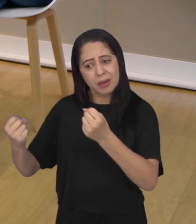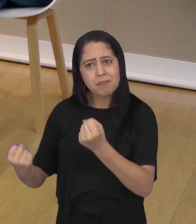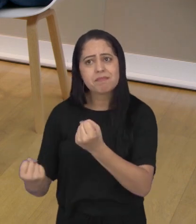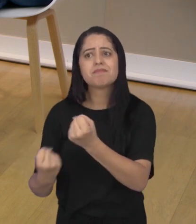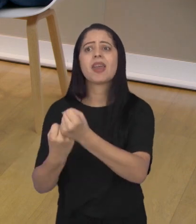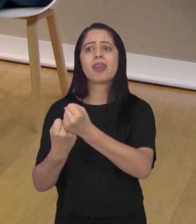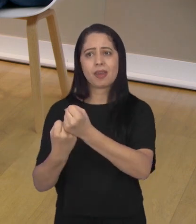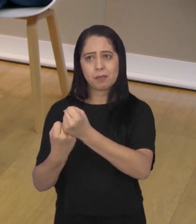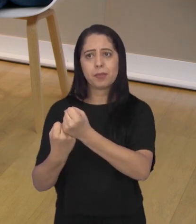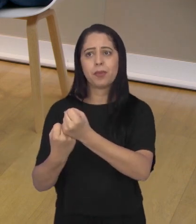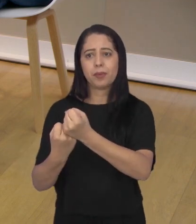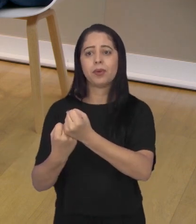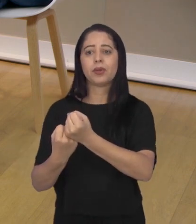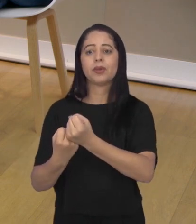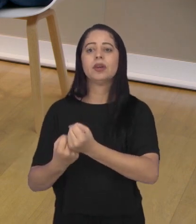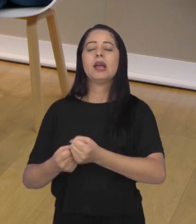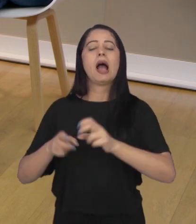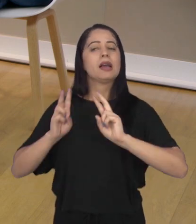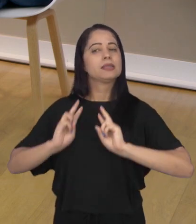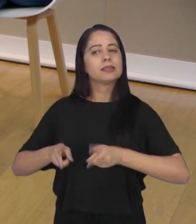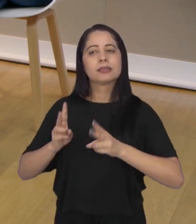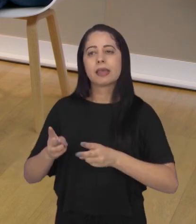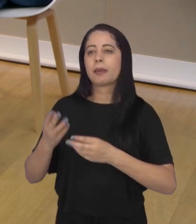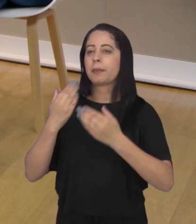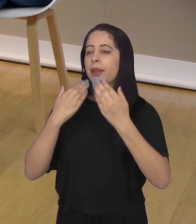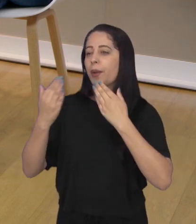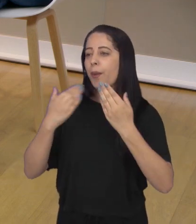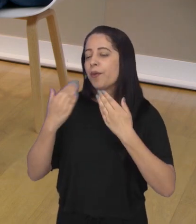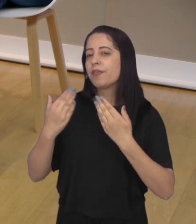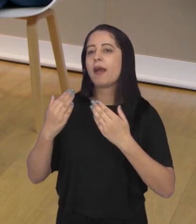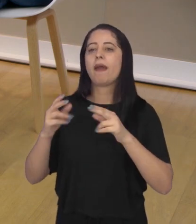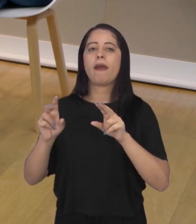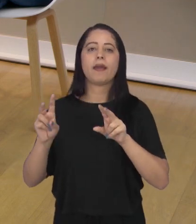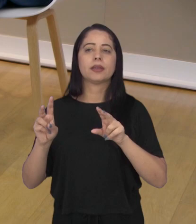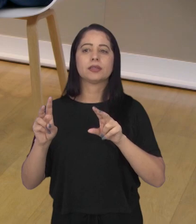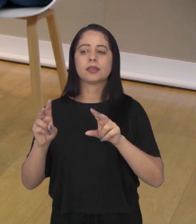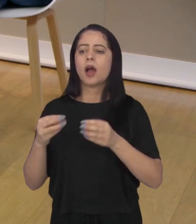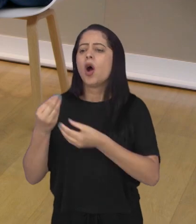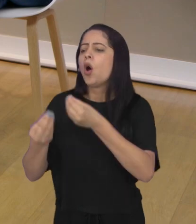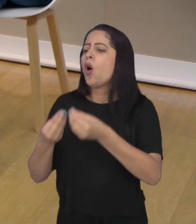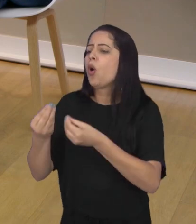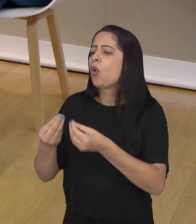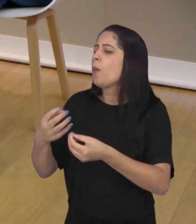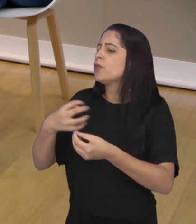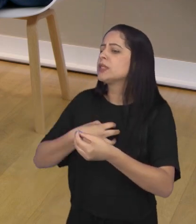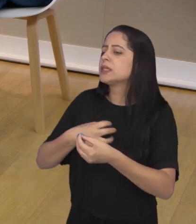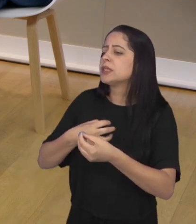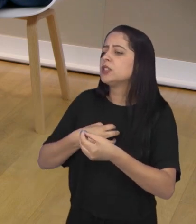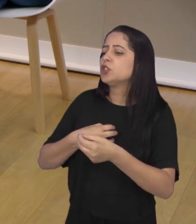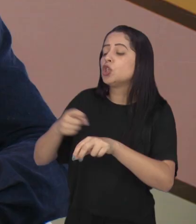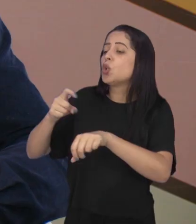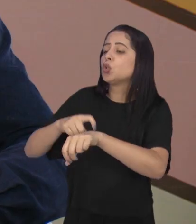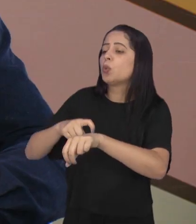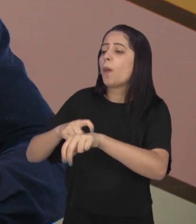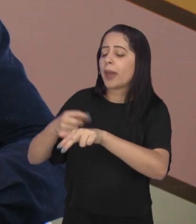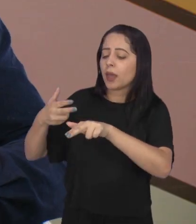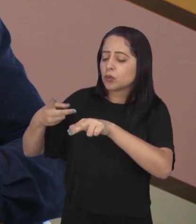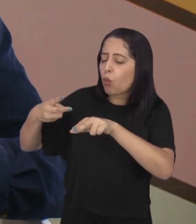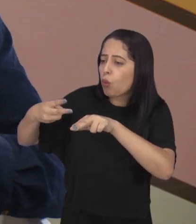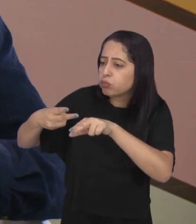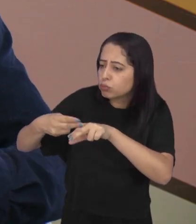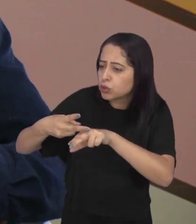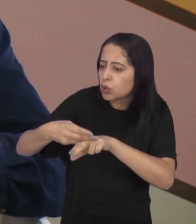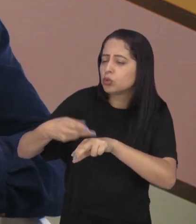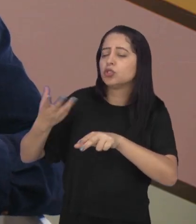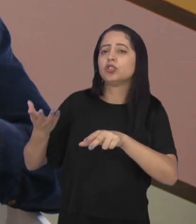suporte ao colaborador parceiro. Então a gente conversa sobre os casos, como a gente se sentiu, em casos mais